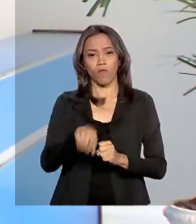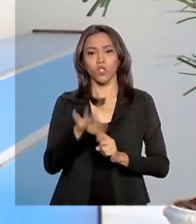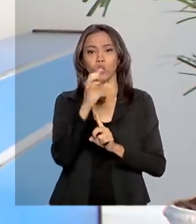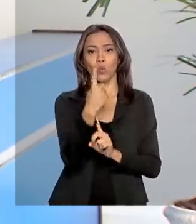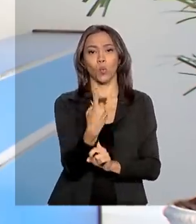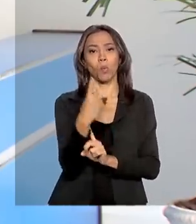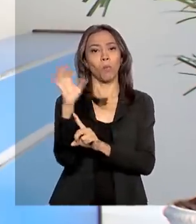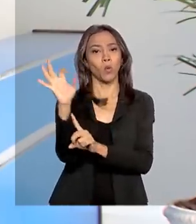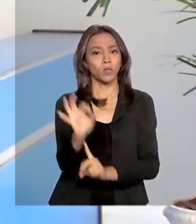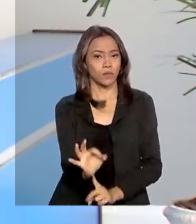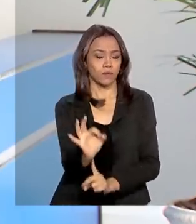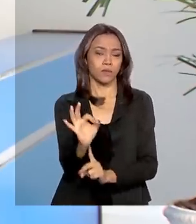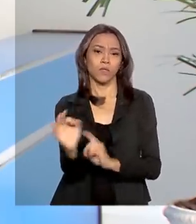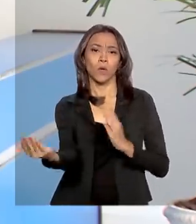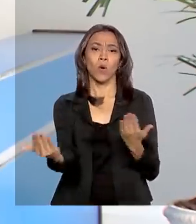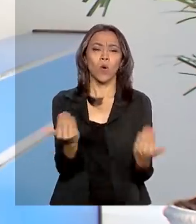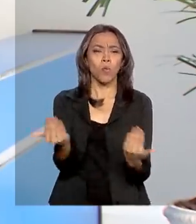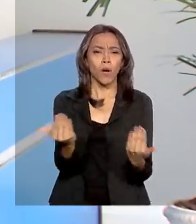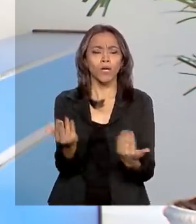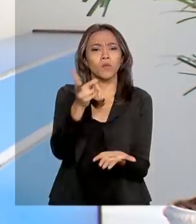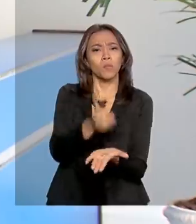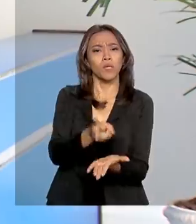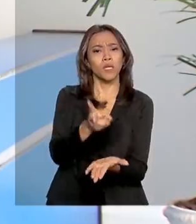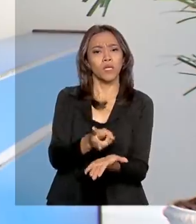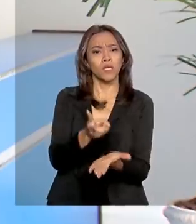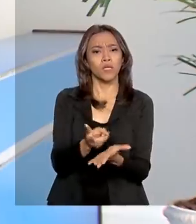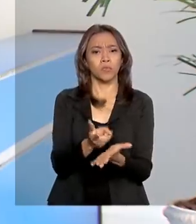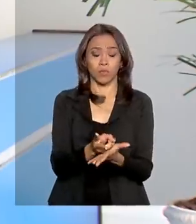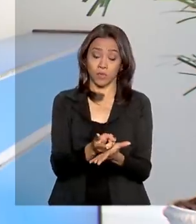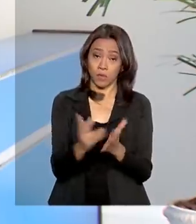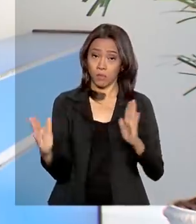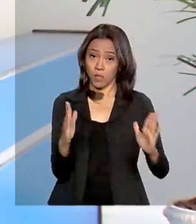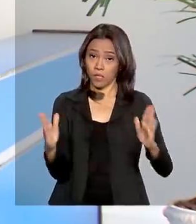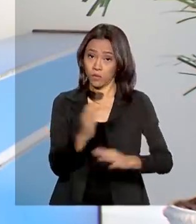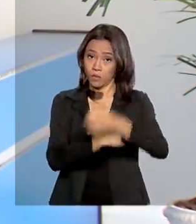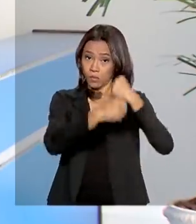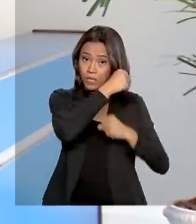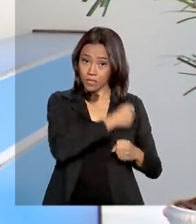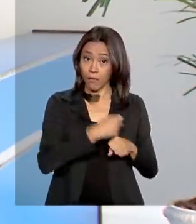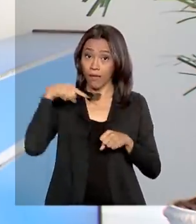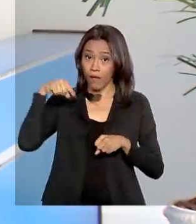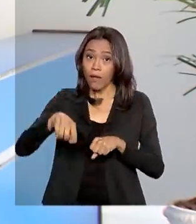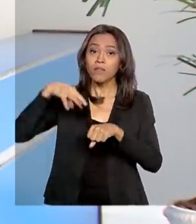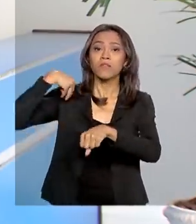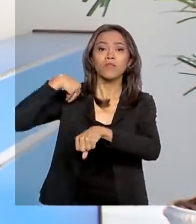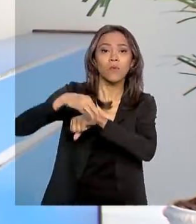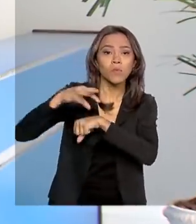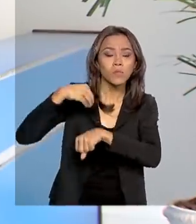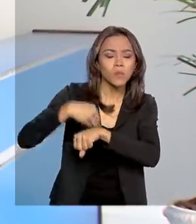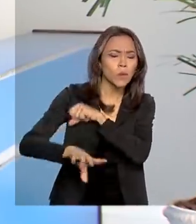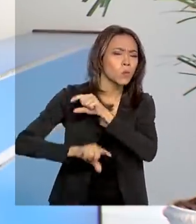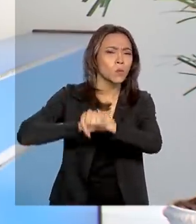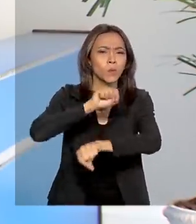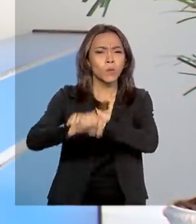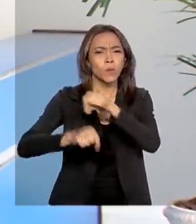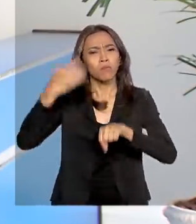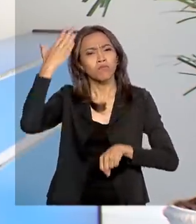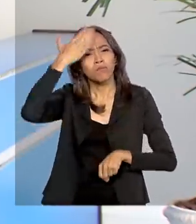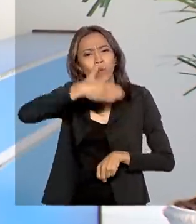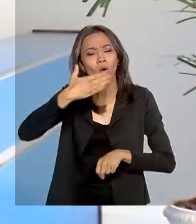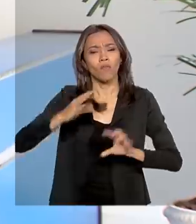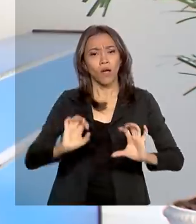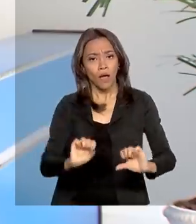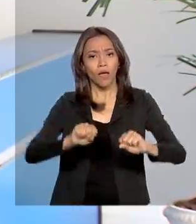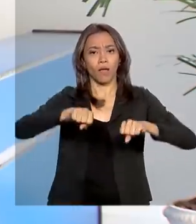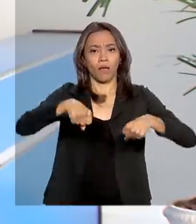na comparação com o mesmo período do ano passado. Esses dados mostram aí a trajetória de recuperação